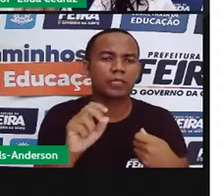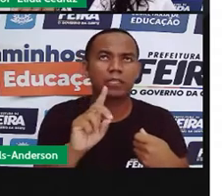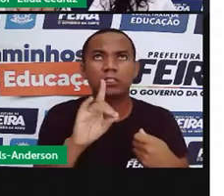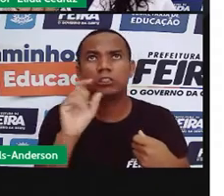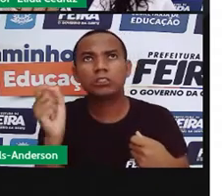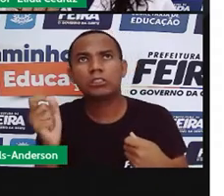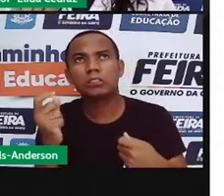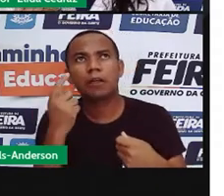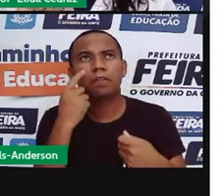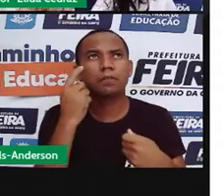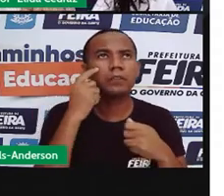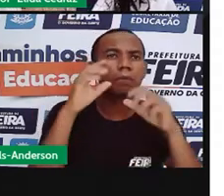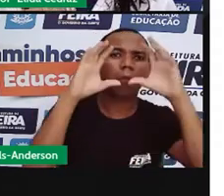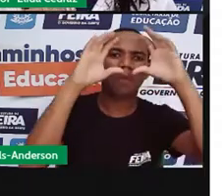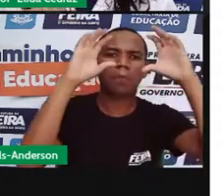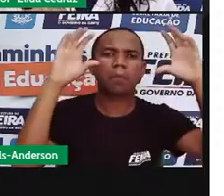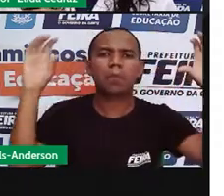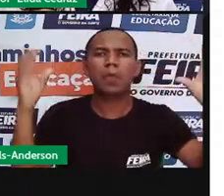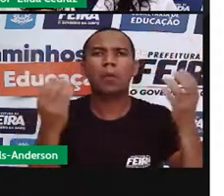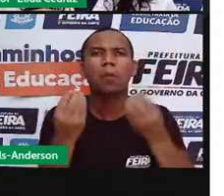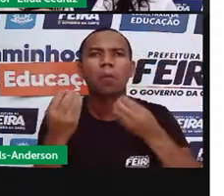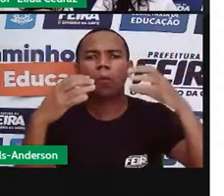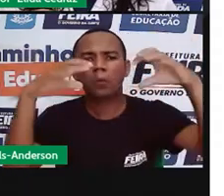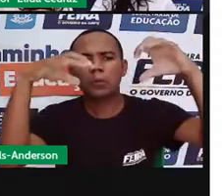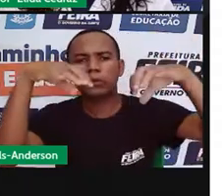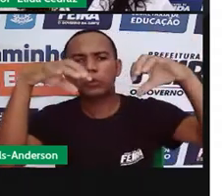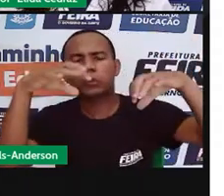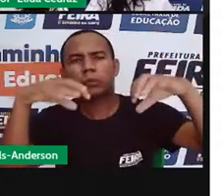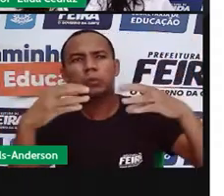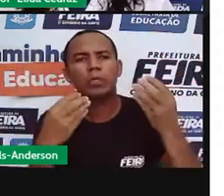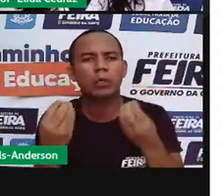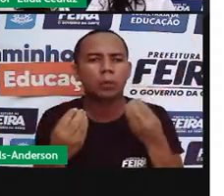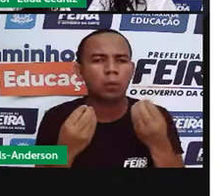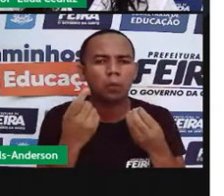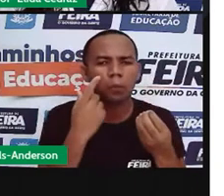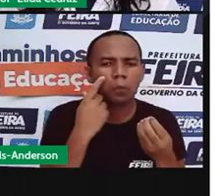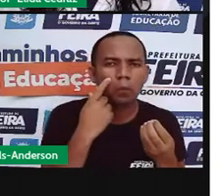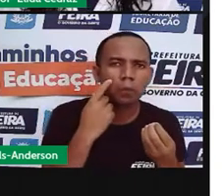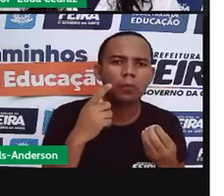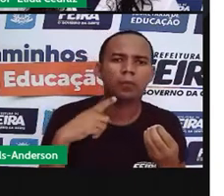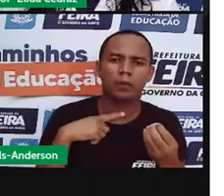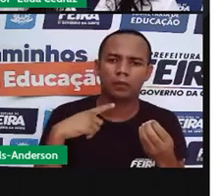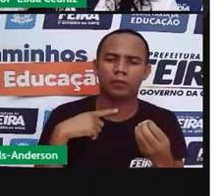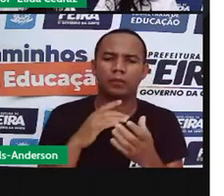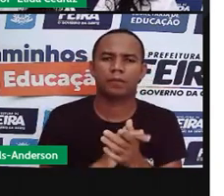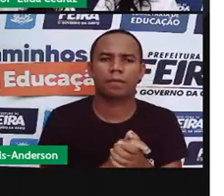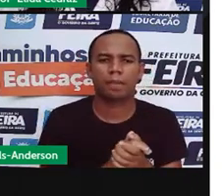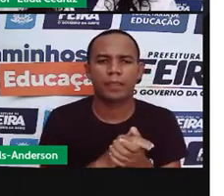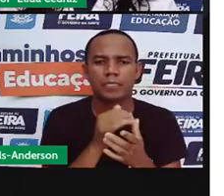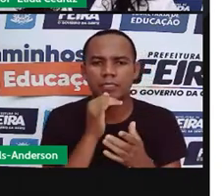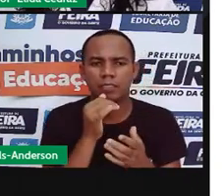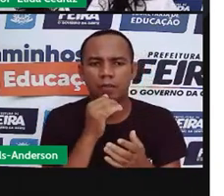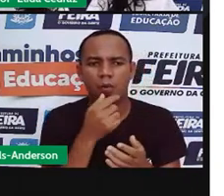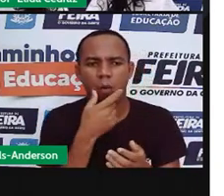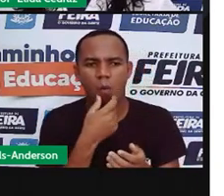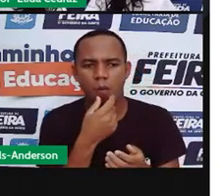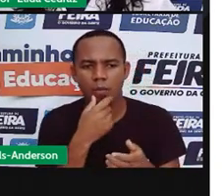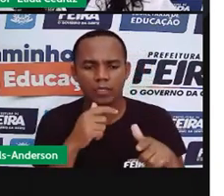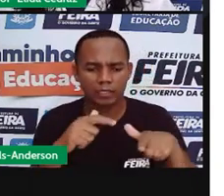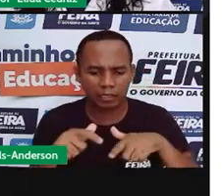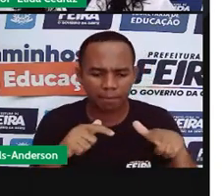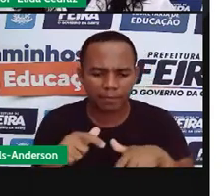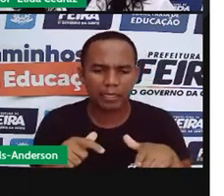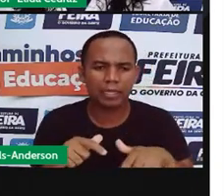A prova vai explicar para você o que é isso. Quando o agricultor, ele